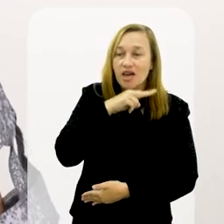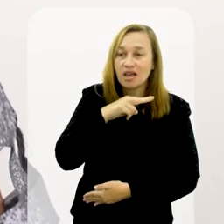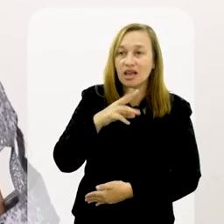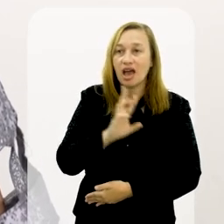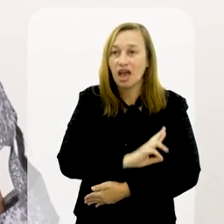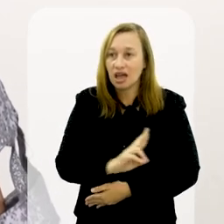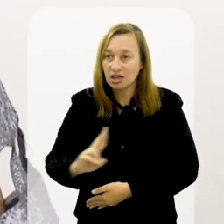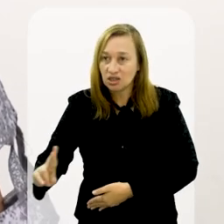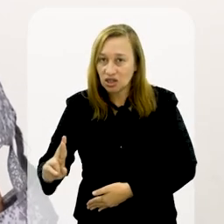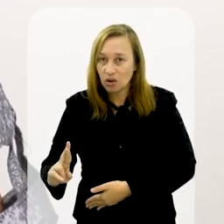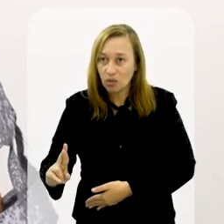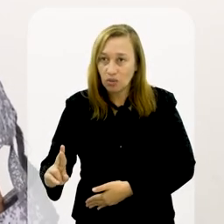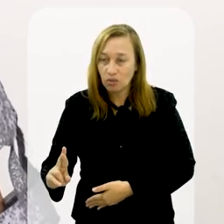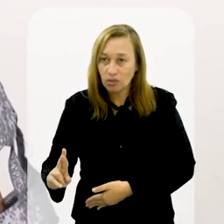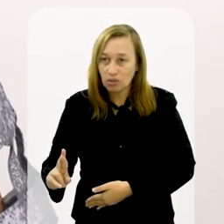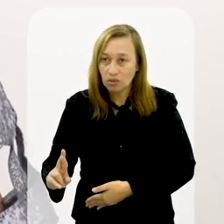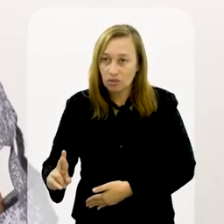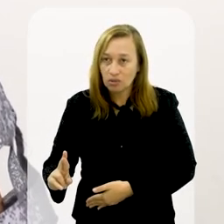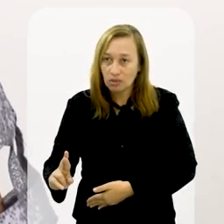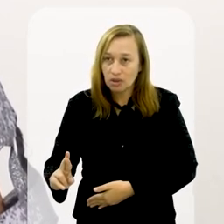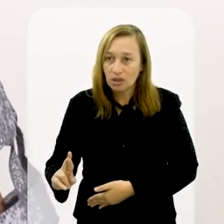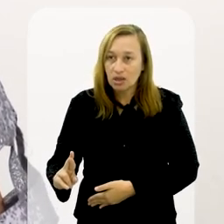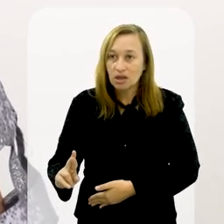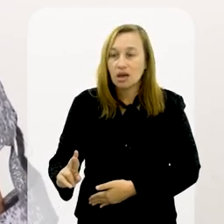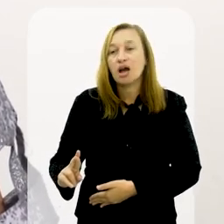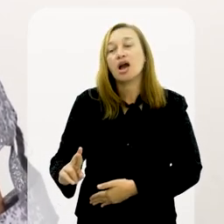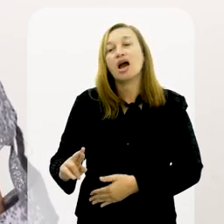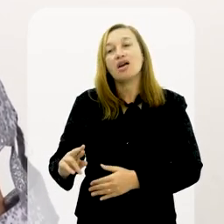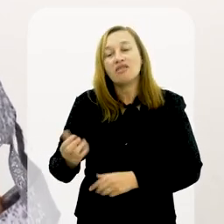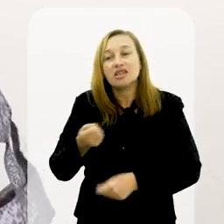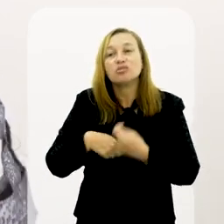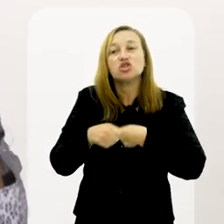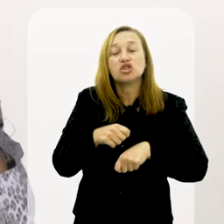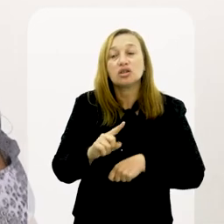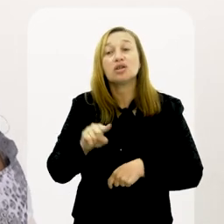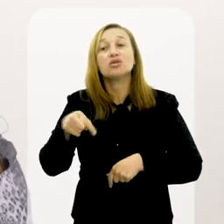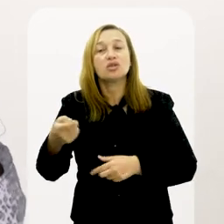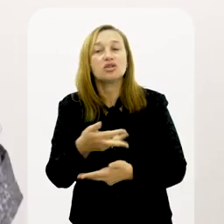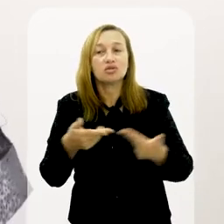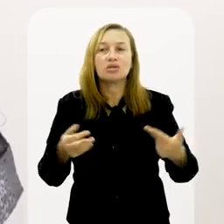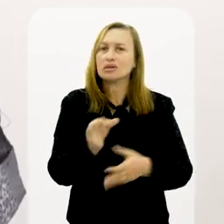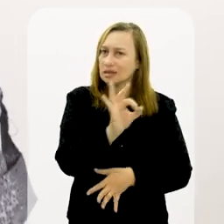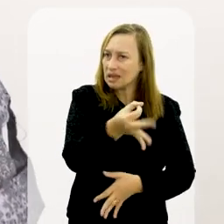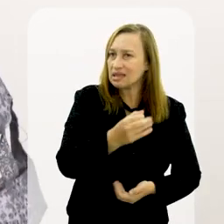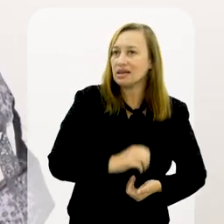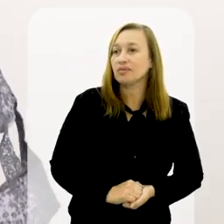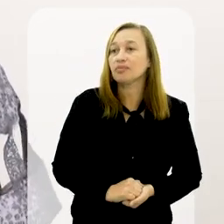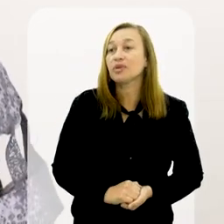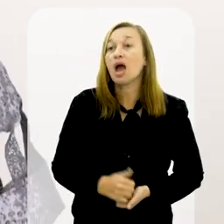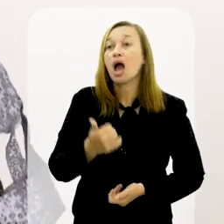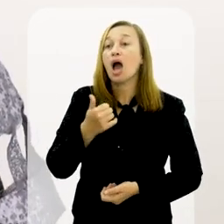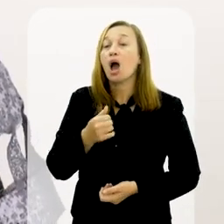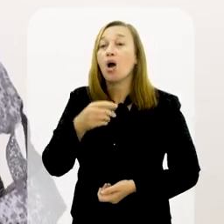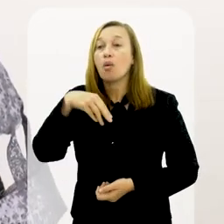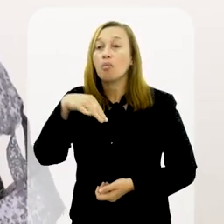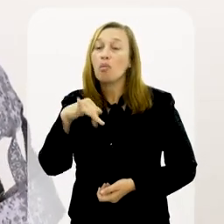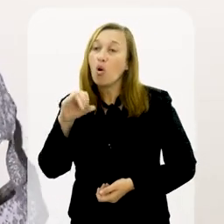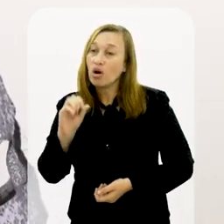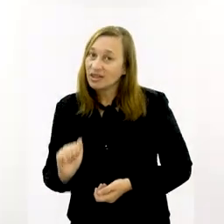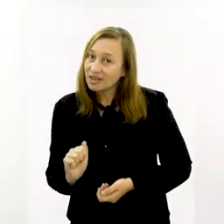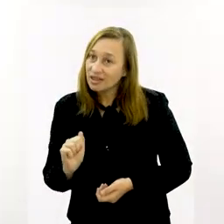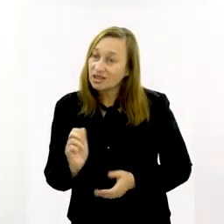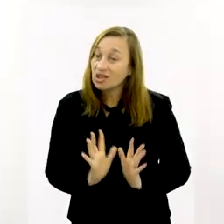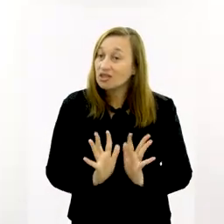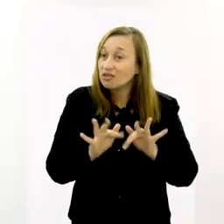filha, minha neta, a religião, e aí a gente vai administrando o resto. Correto.